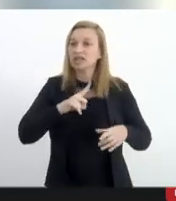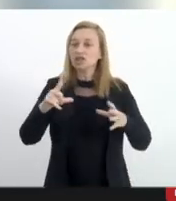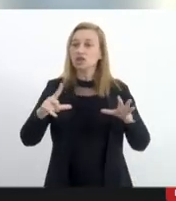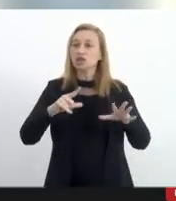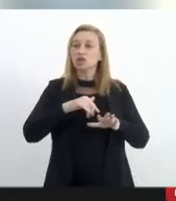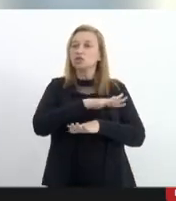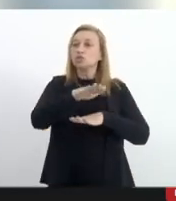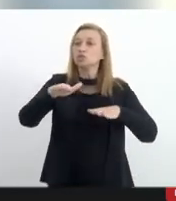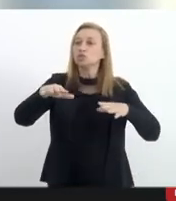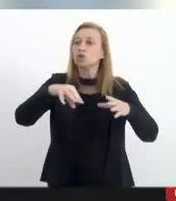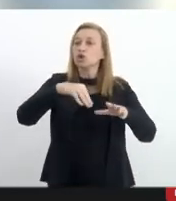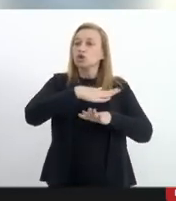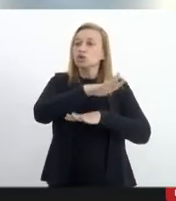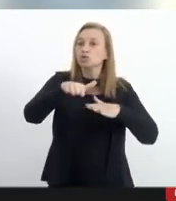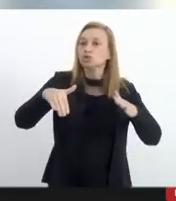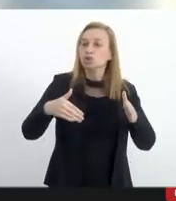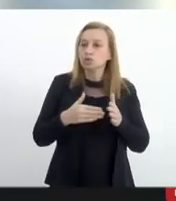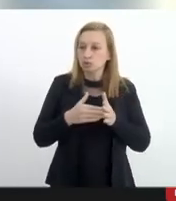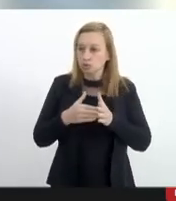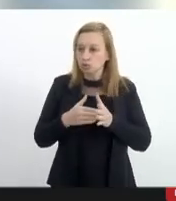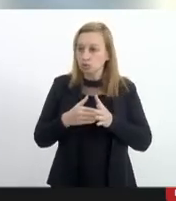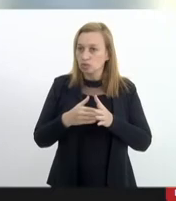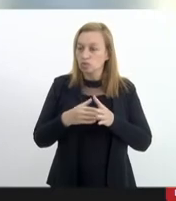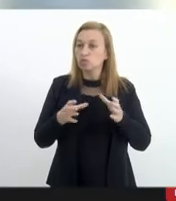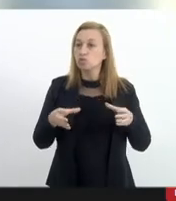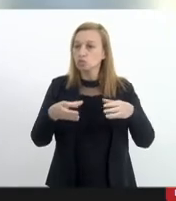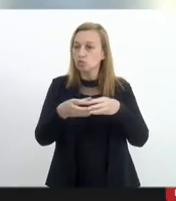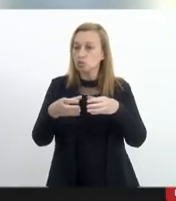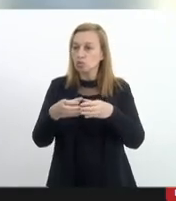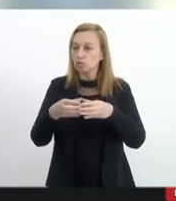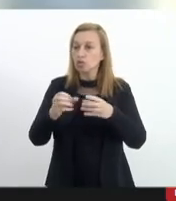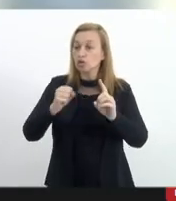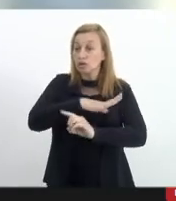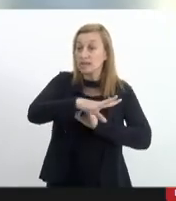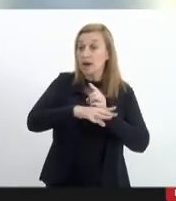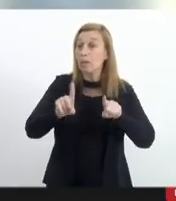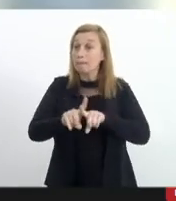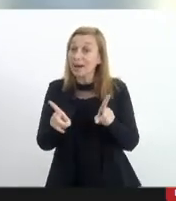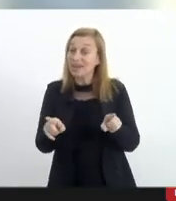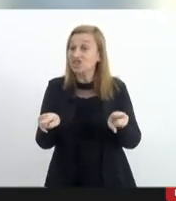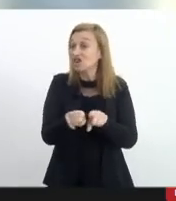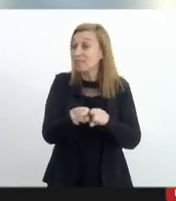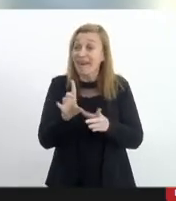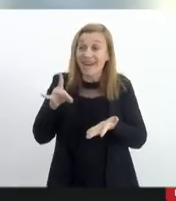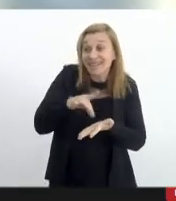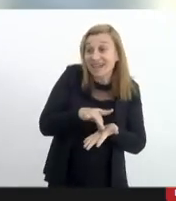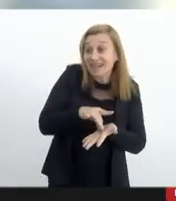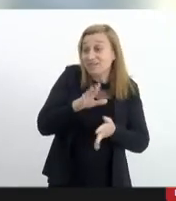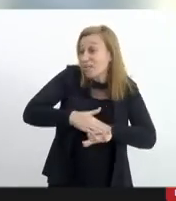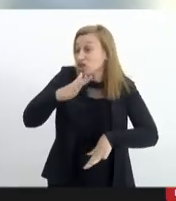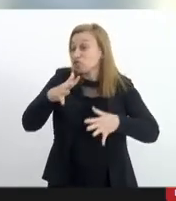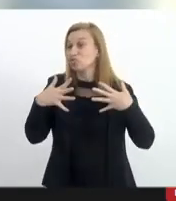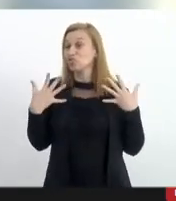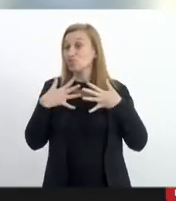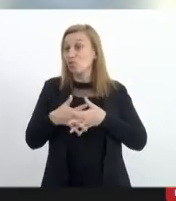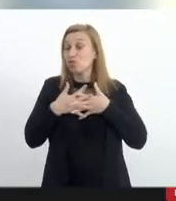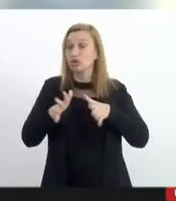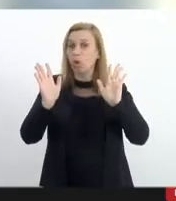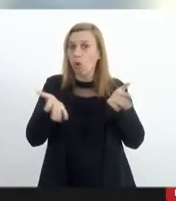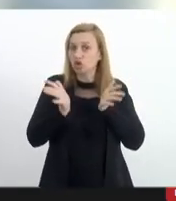num só local mas também isso torna a nossa realidade muito mais complexa hoje